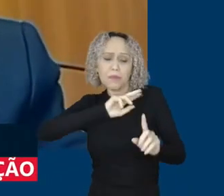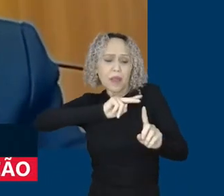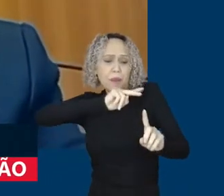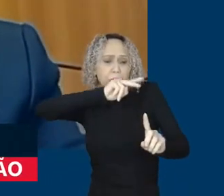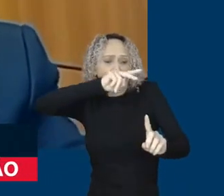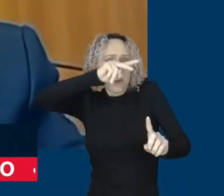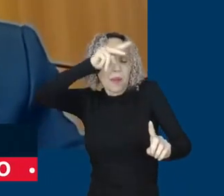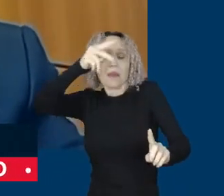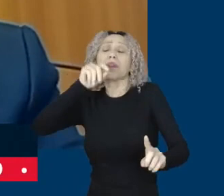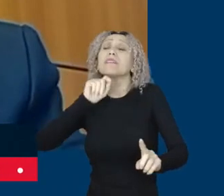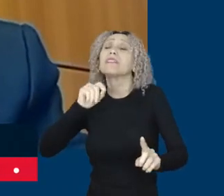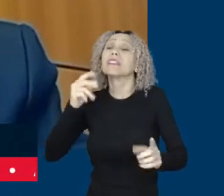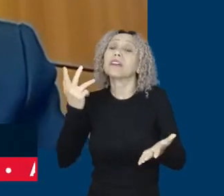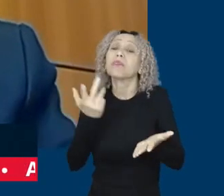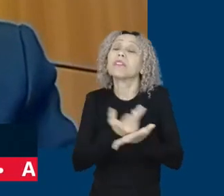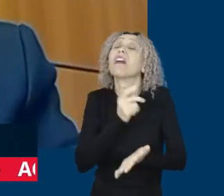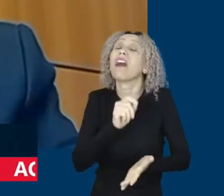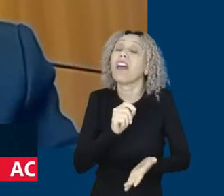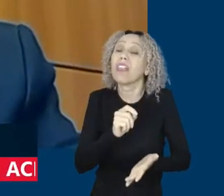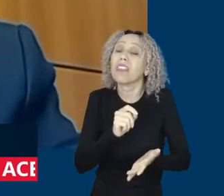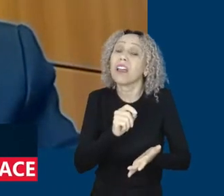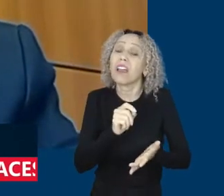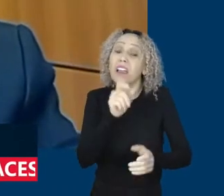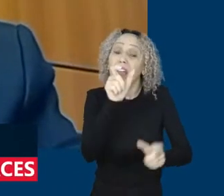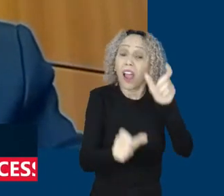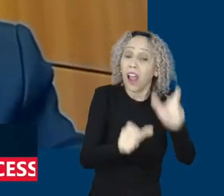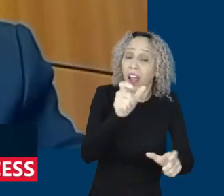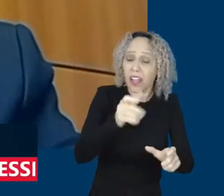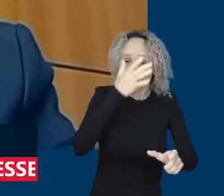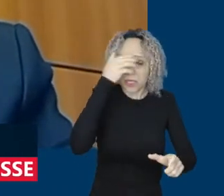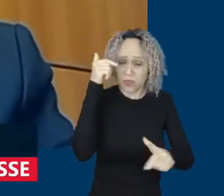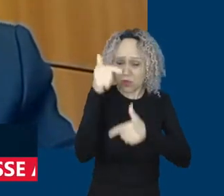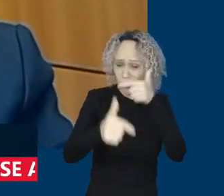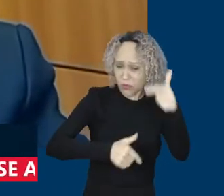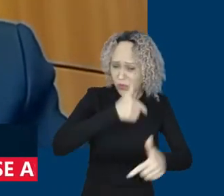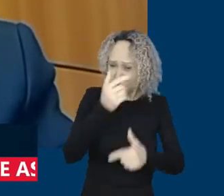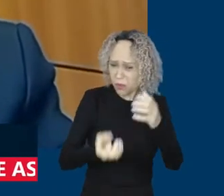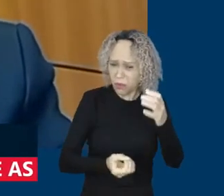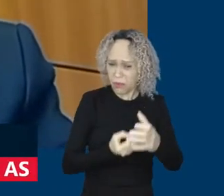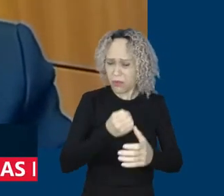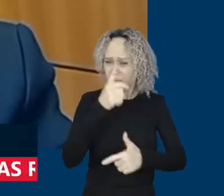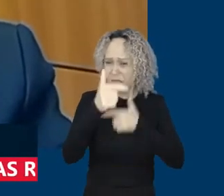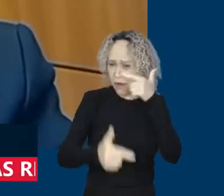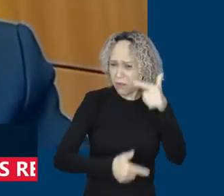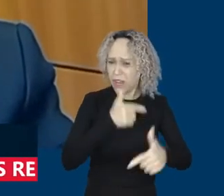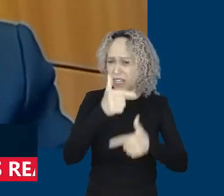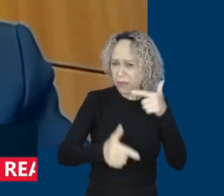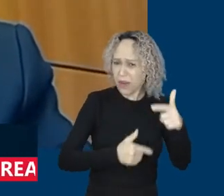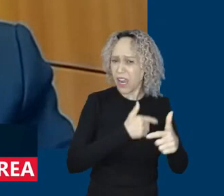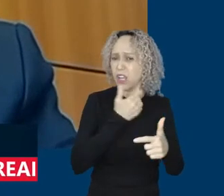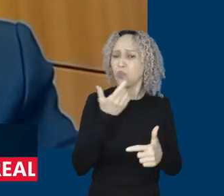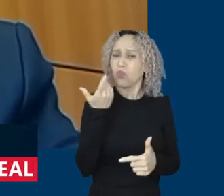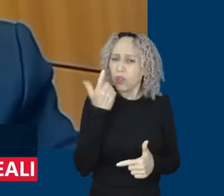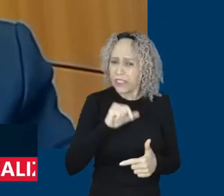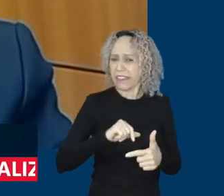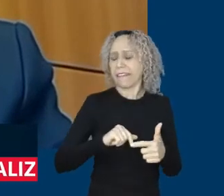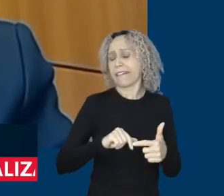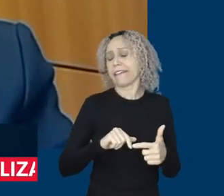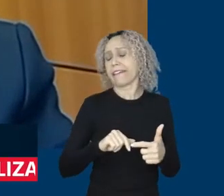aumento do consumo, aumento do número do emprego formal porque as pessoas procuravam